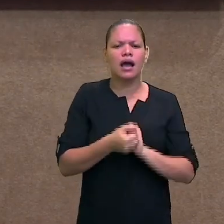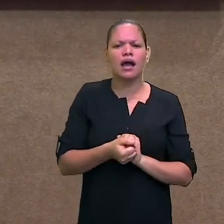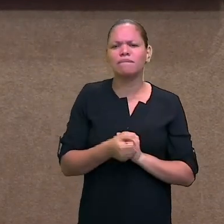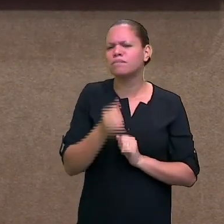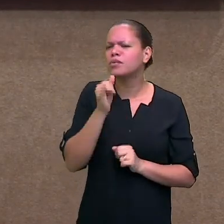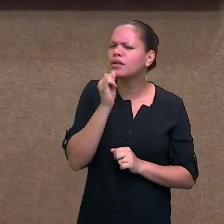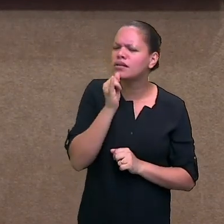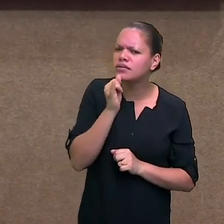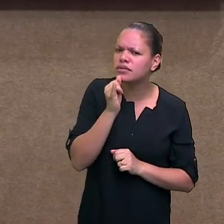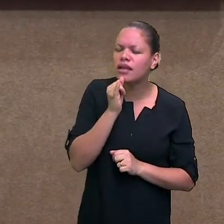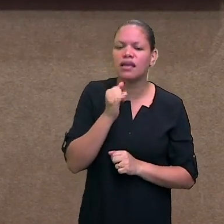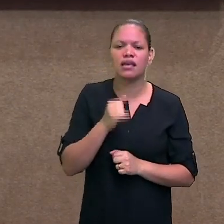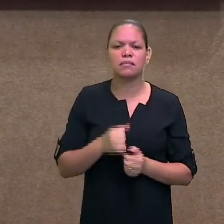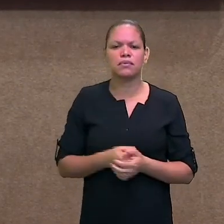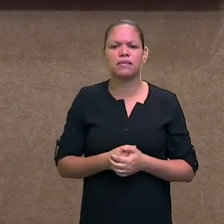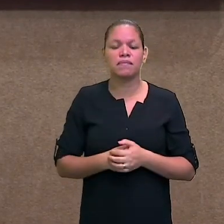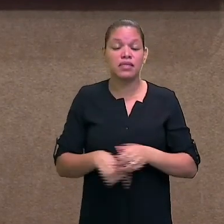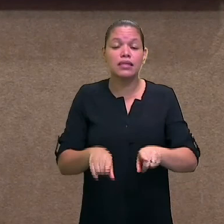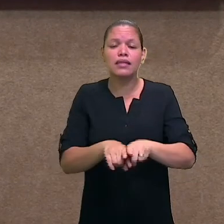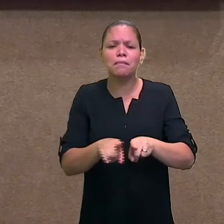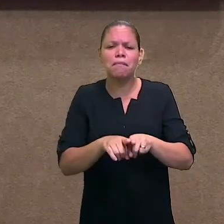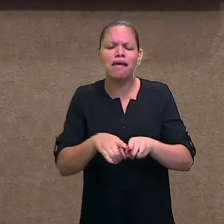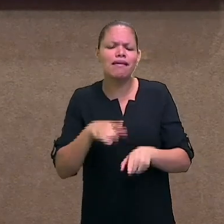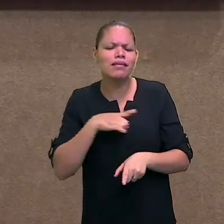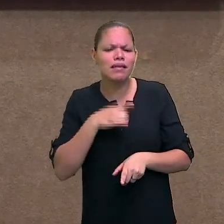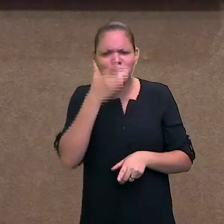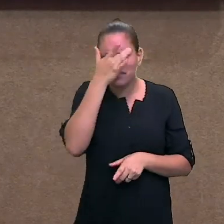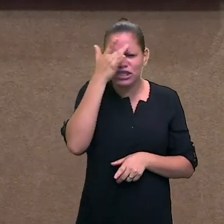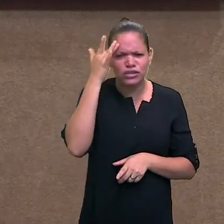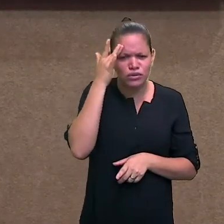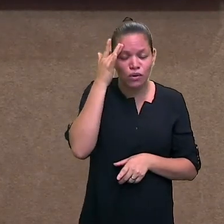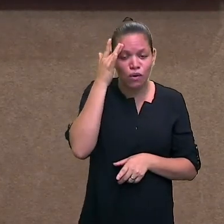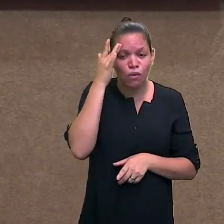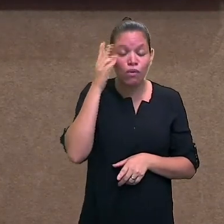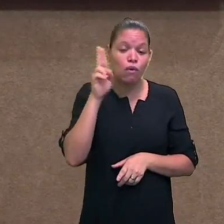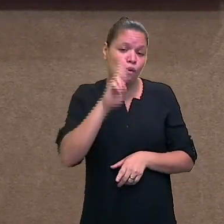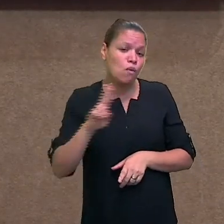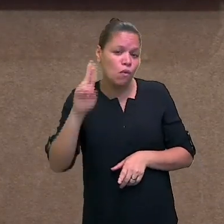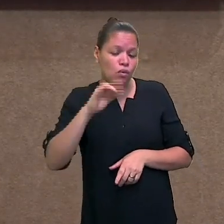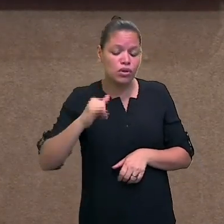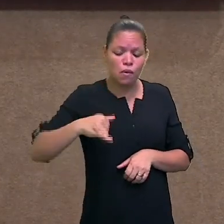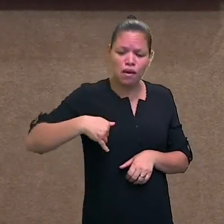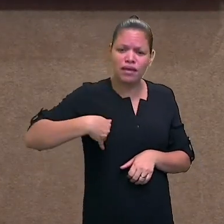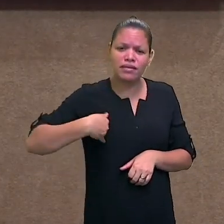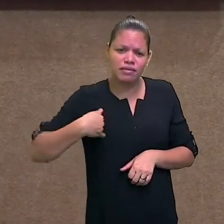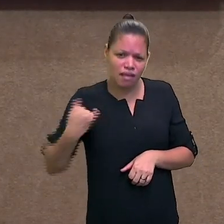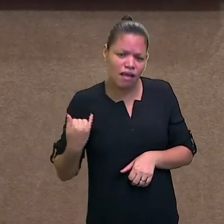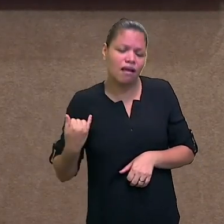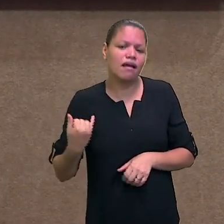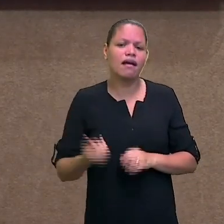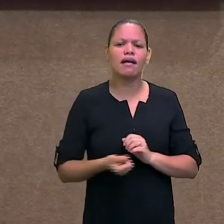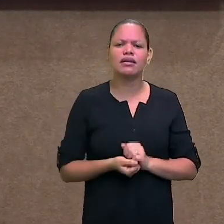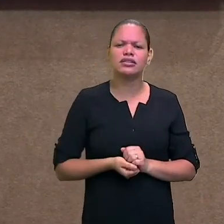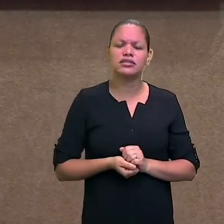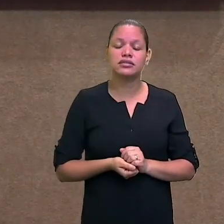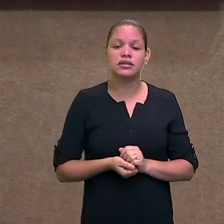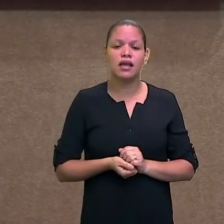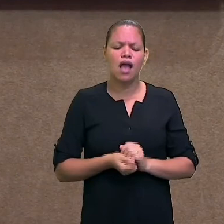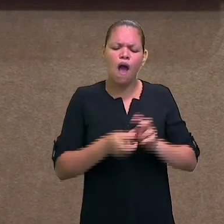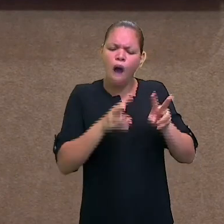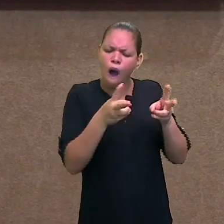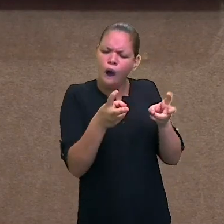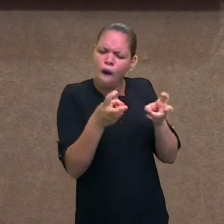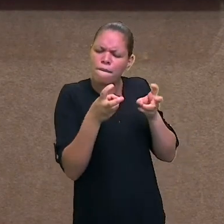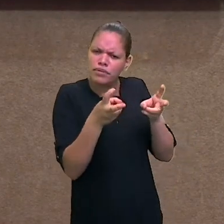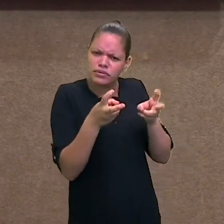de relacionamento. Isso tudo você pode colocar dentro da sua atividade. Observe o que você vai fazer dentro